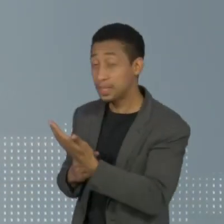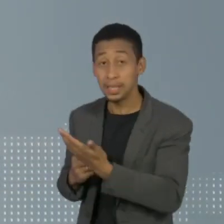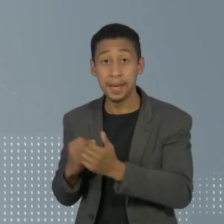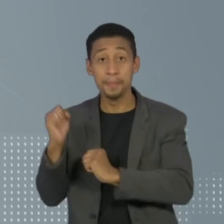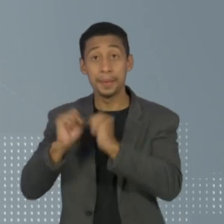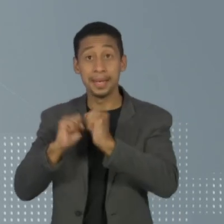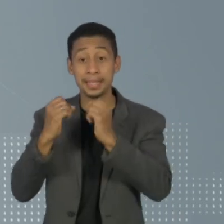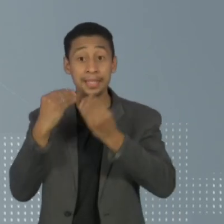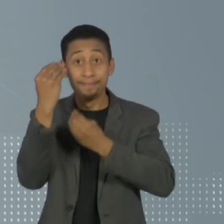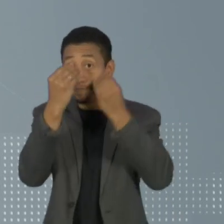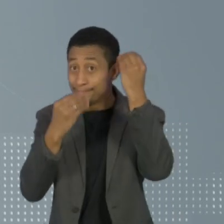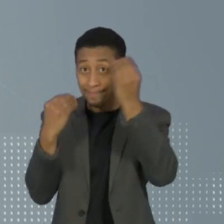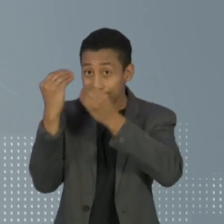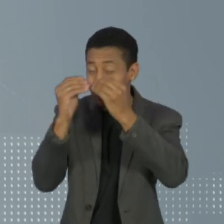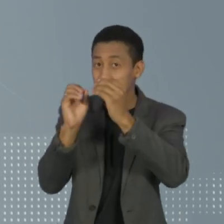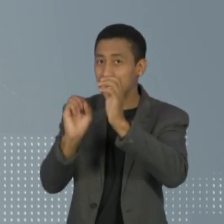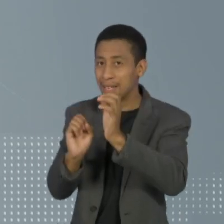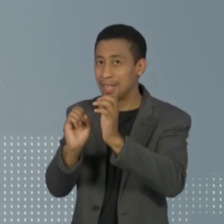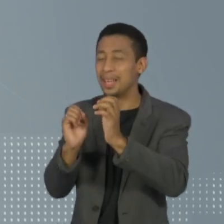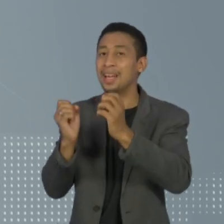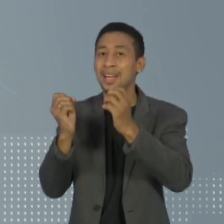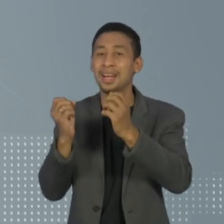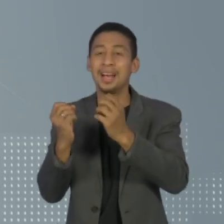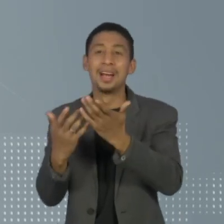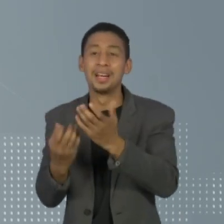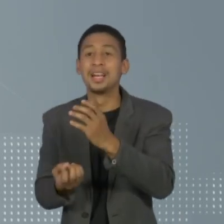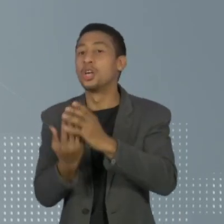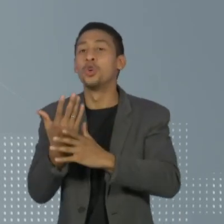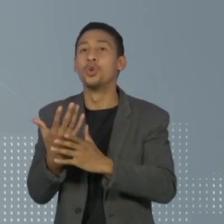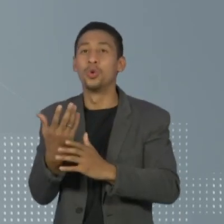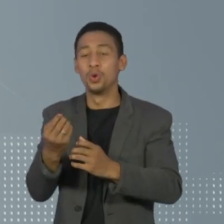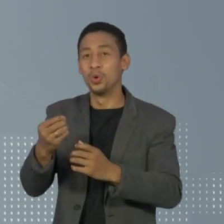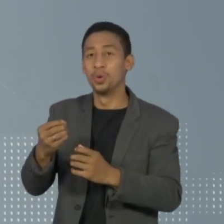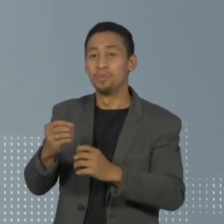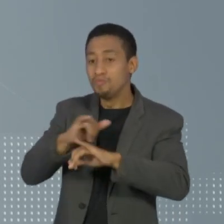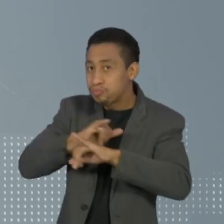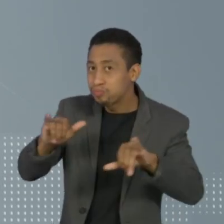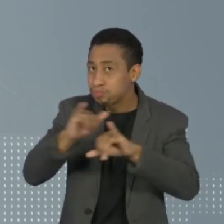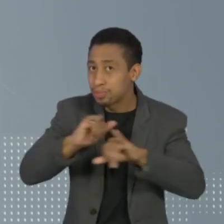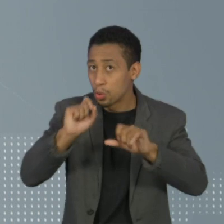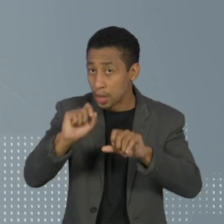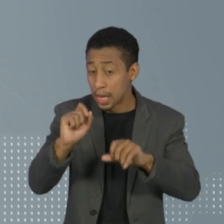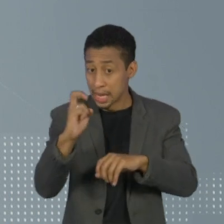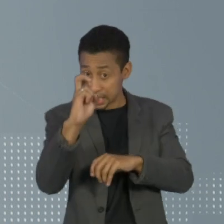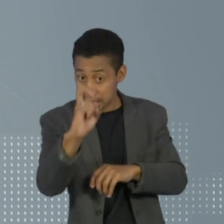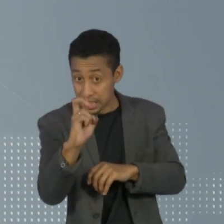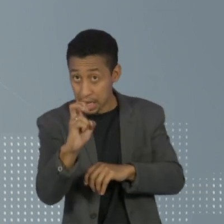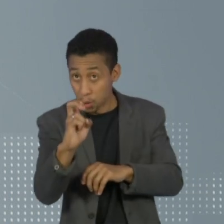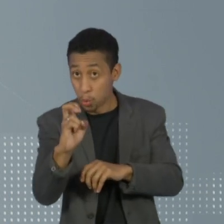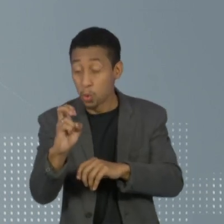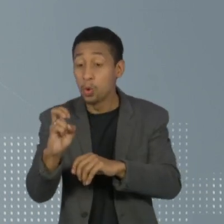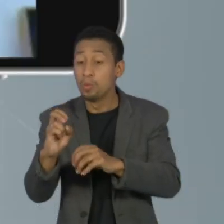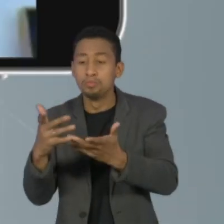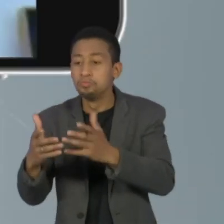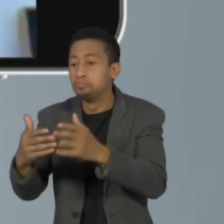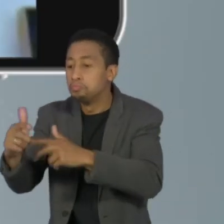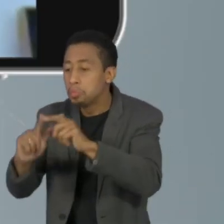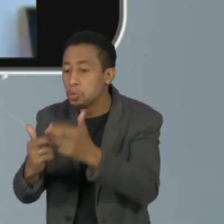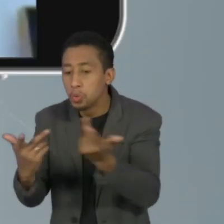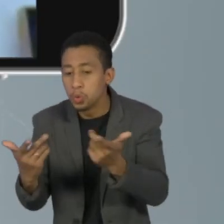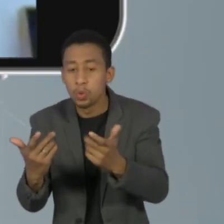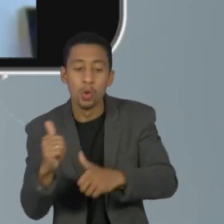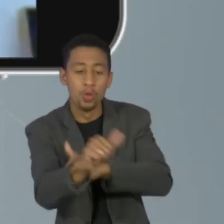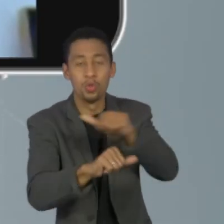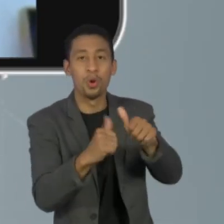conscientização e incentivo. A cada cinco embalagens usadas e devolvidas, o consumidor pode trocar por um novo produto. Então,